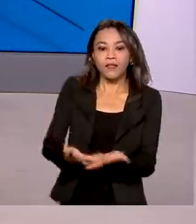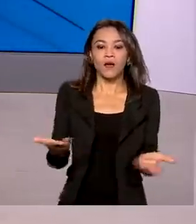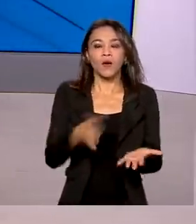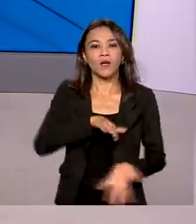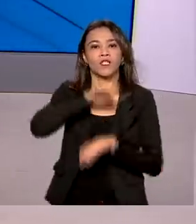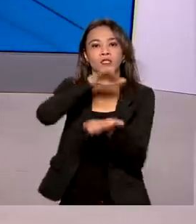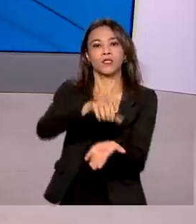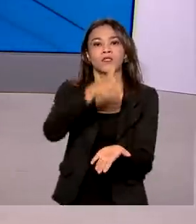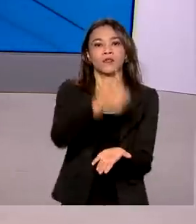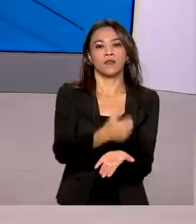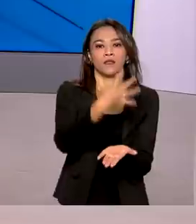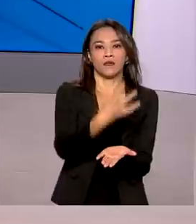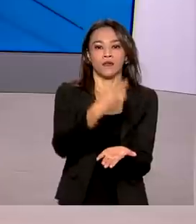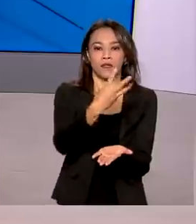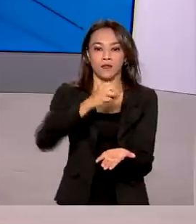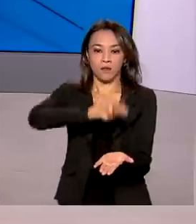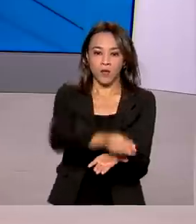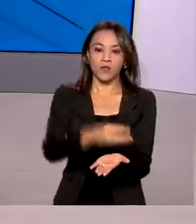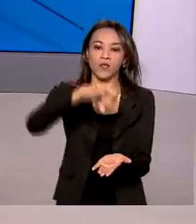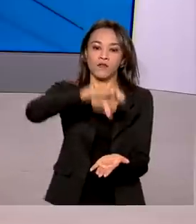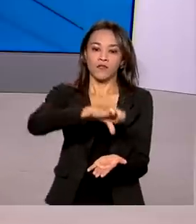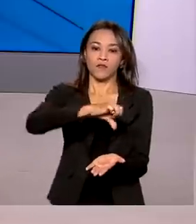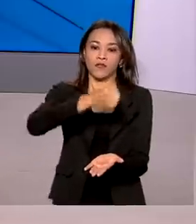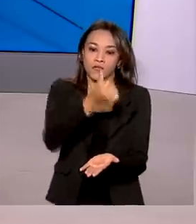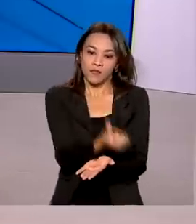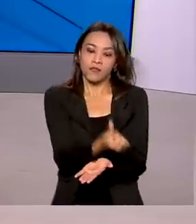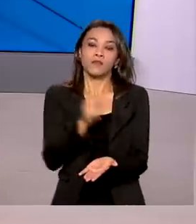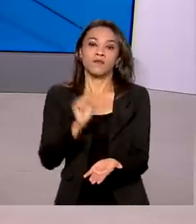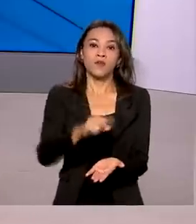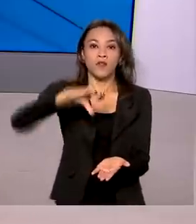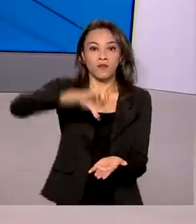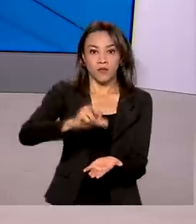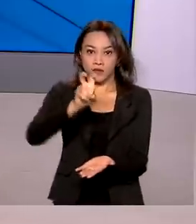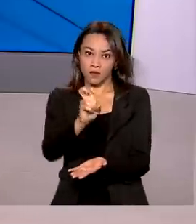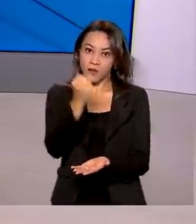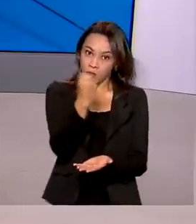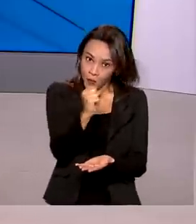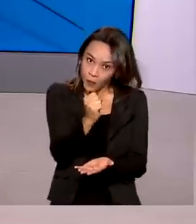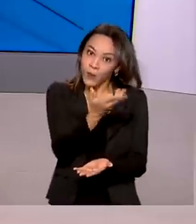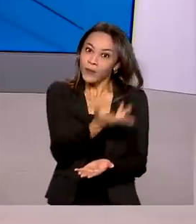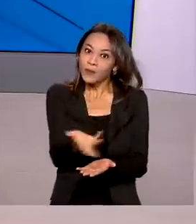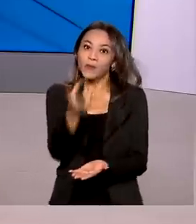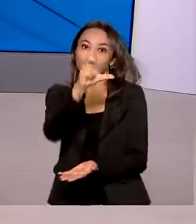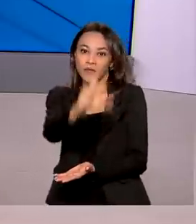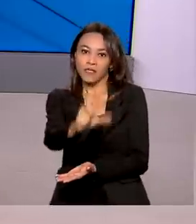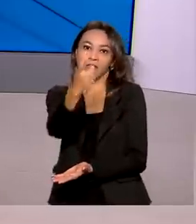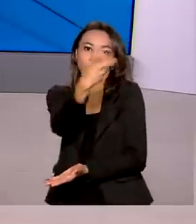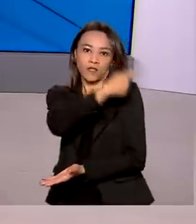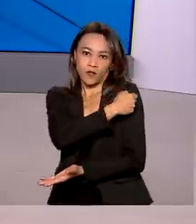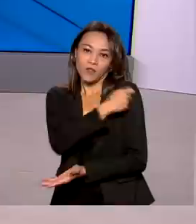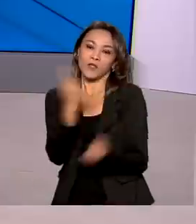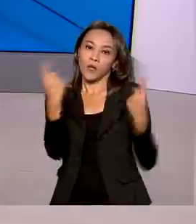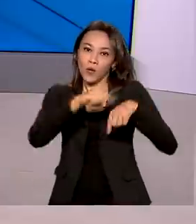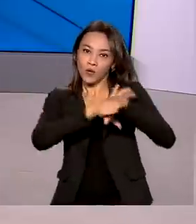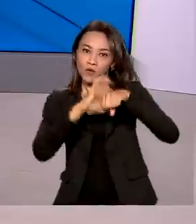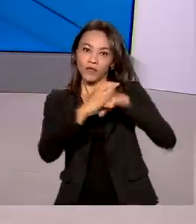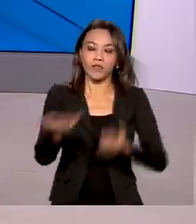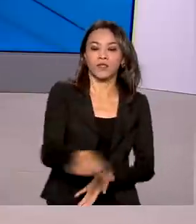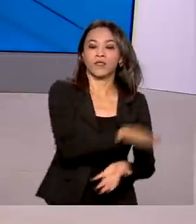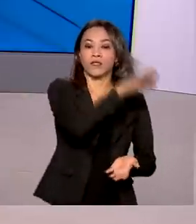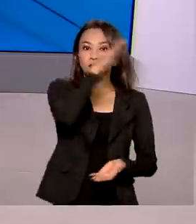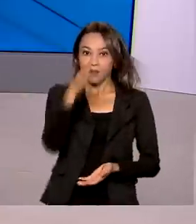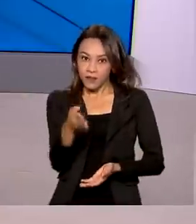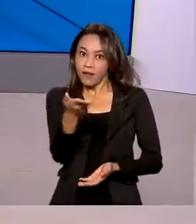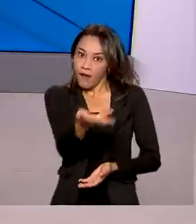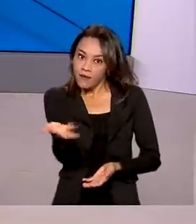143 milhões, 996 mil, 958 doses de vacinas contra a Covid. Dessas